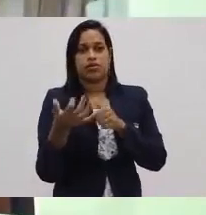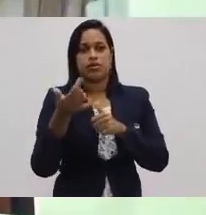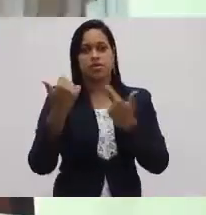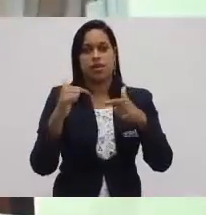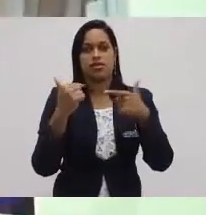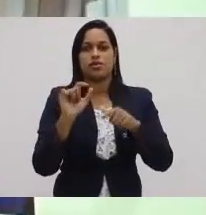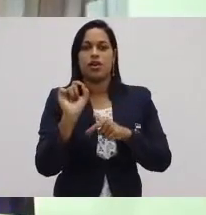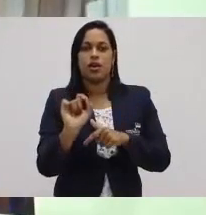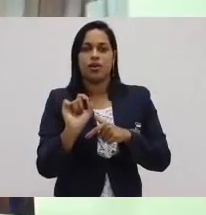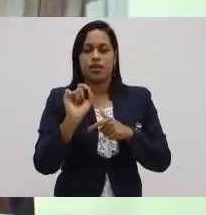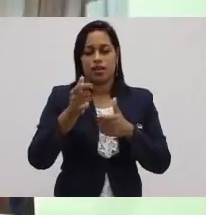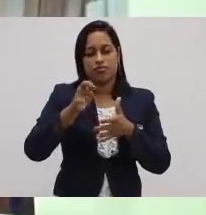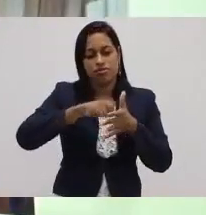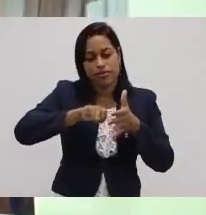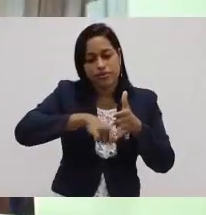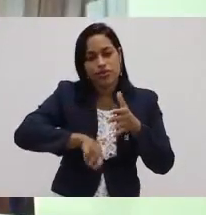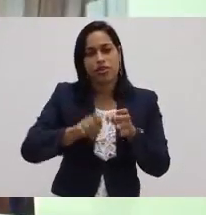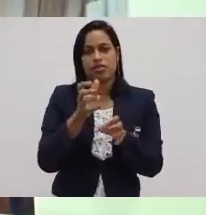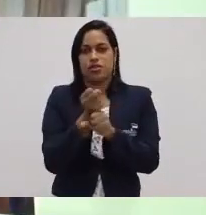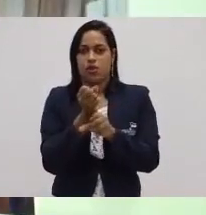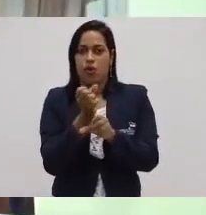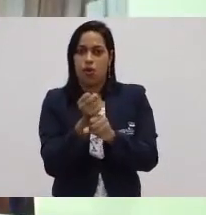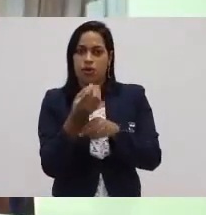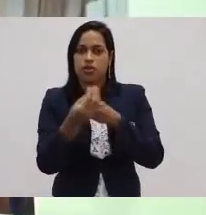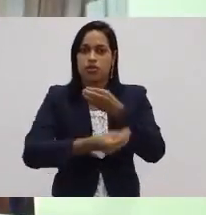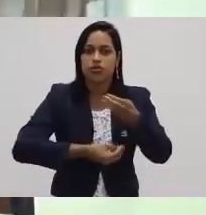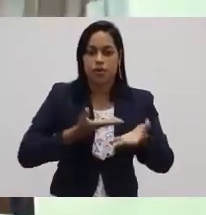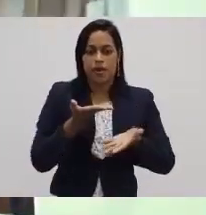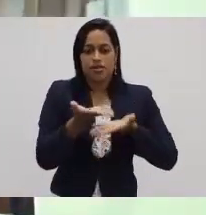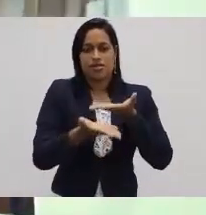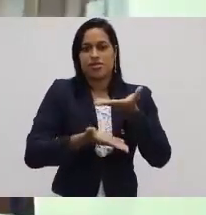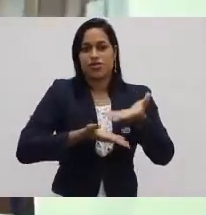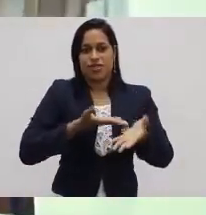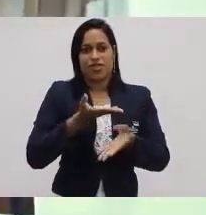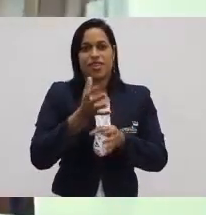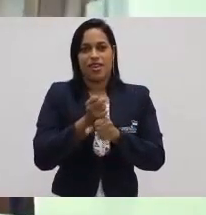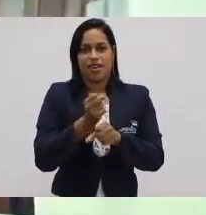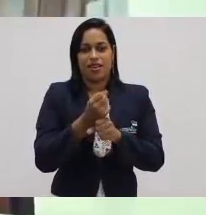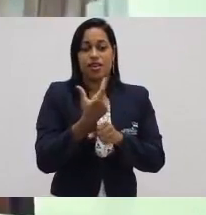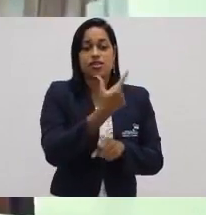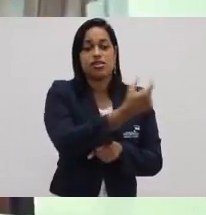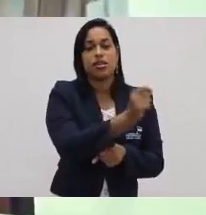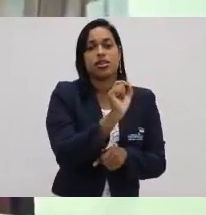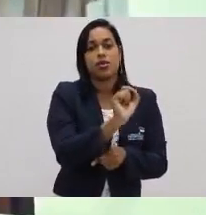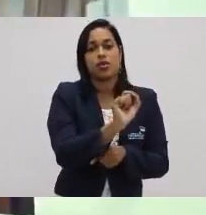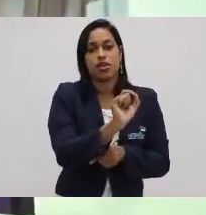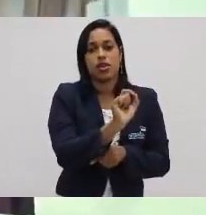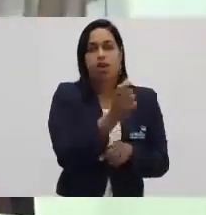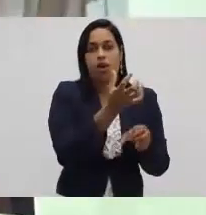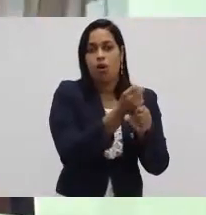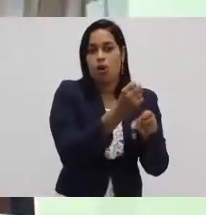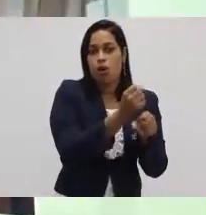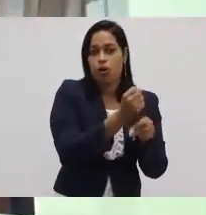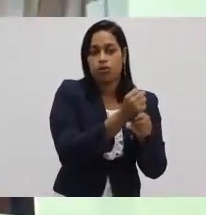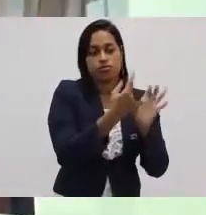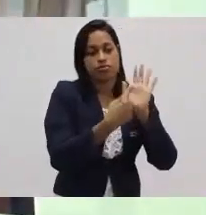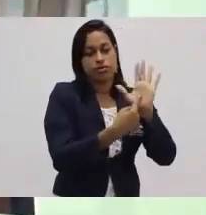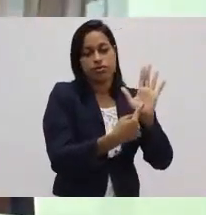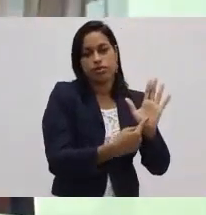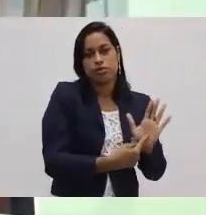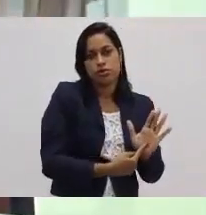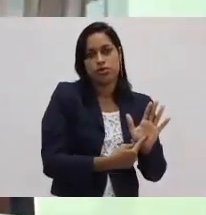teríamos a escrituração de contas ou assessoria contábil. E a saída seriam contas e demonstrativos